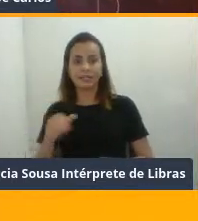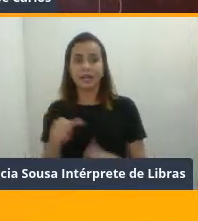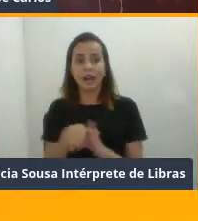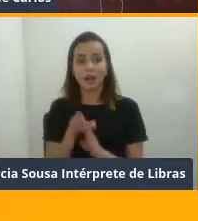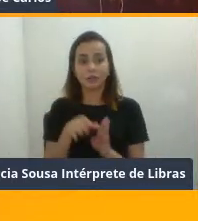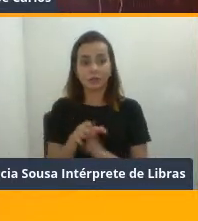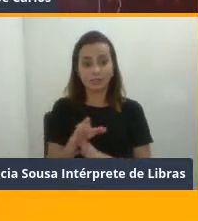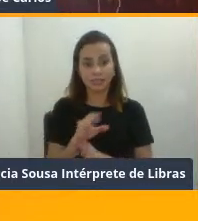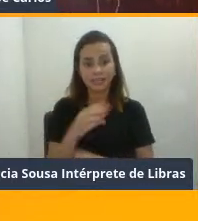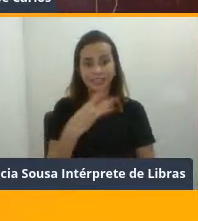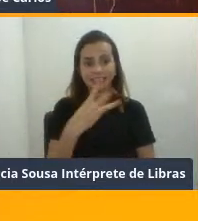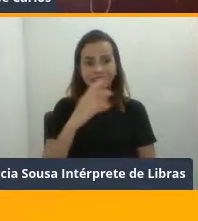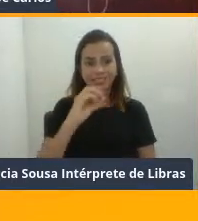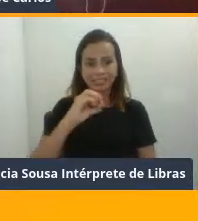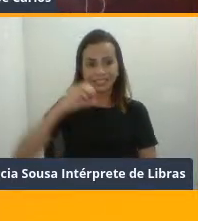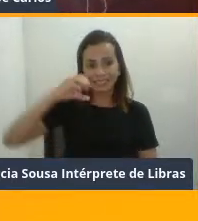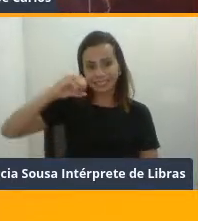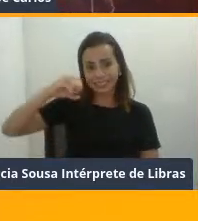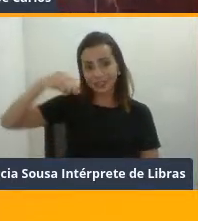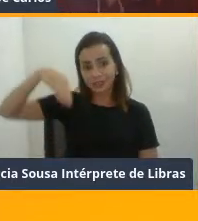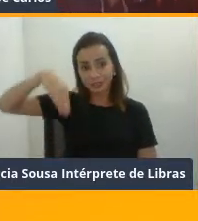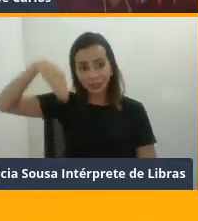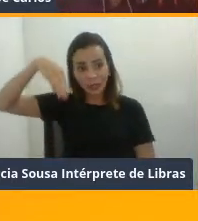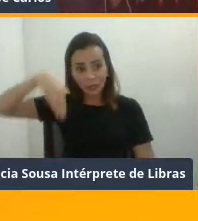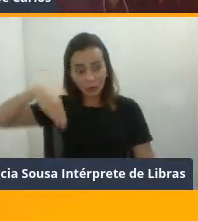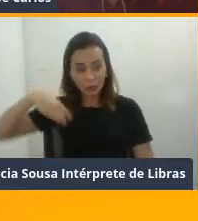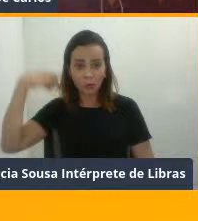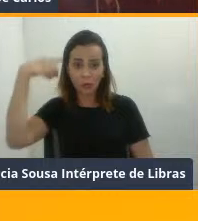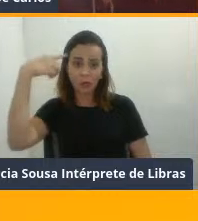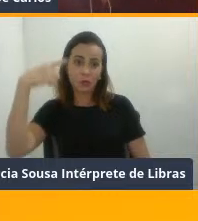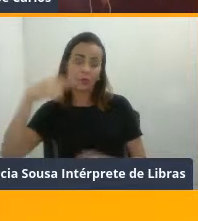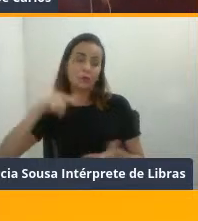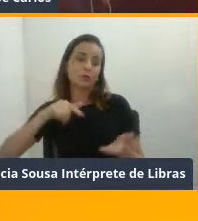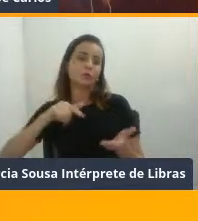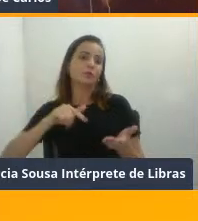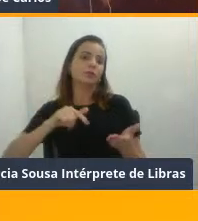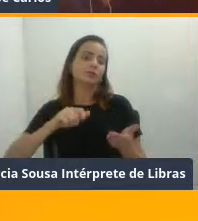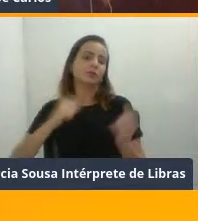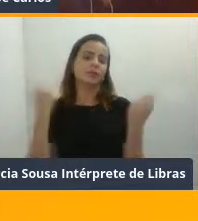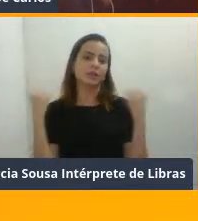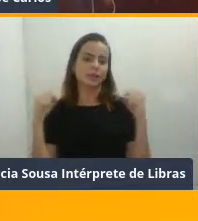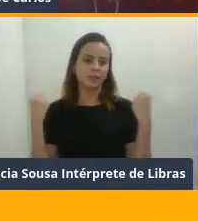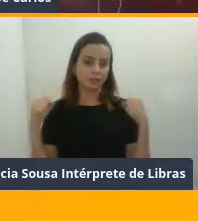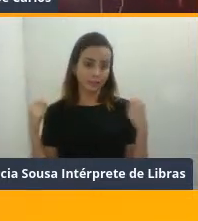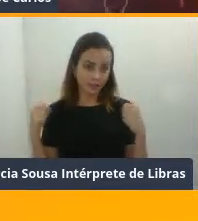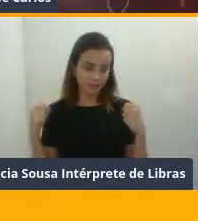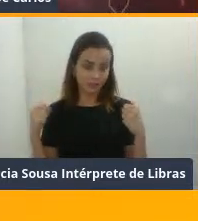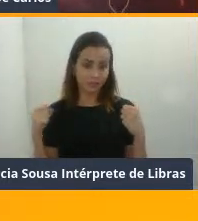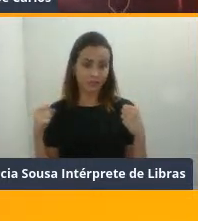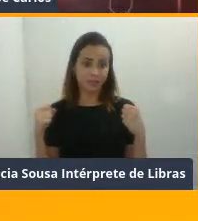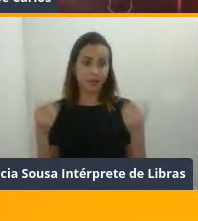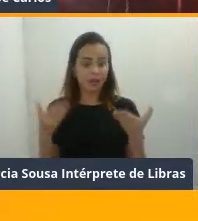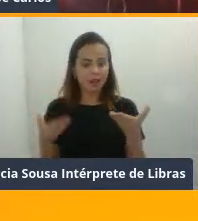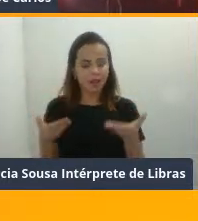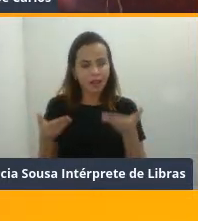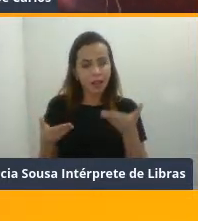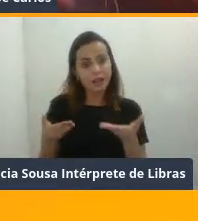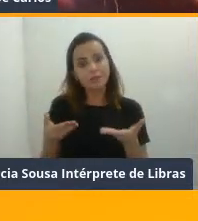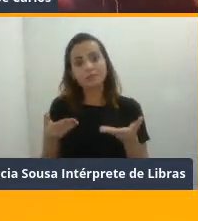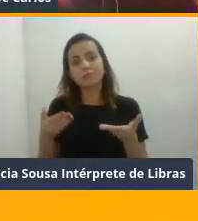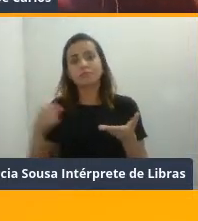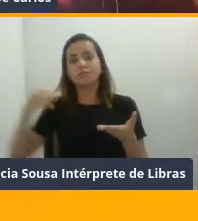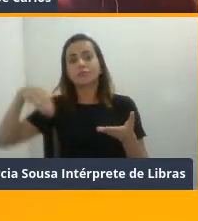300 minutos de atividade física moderada ou 150 minutos de atividade física intensa, certo? Isso aí dá 60